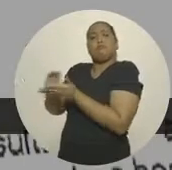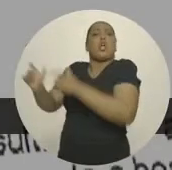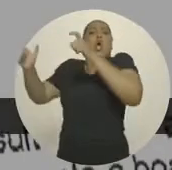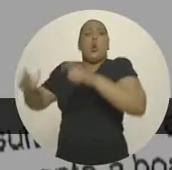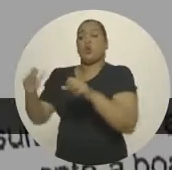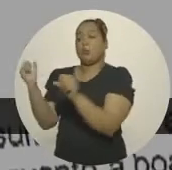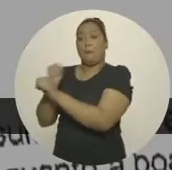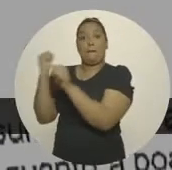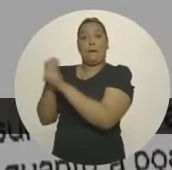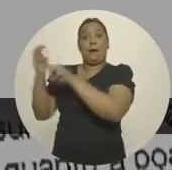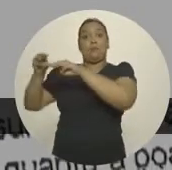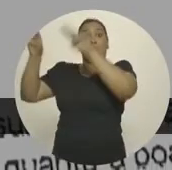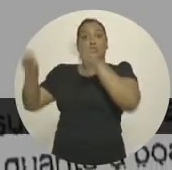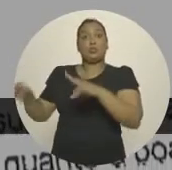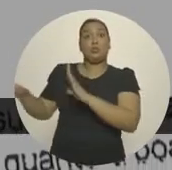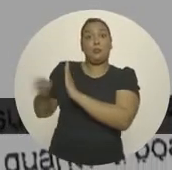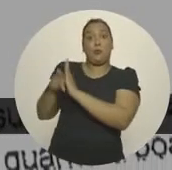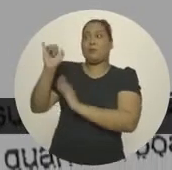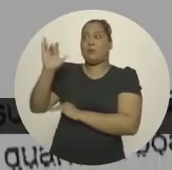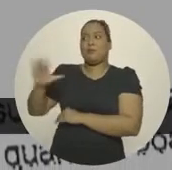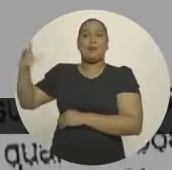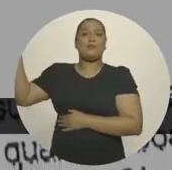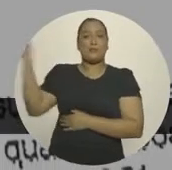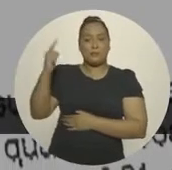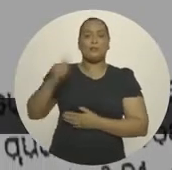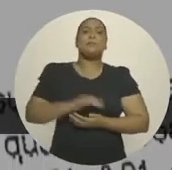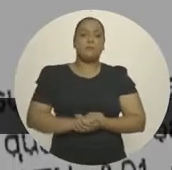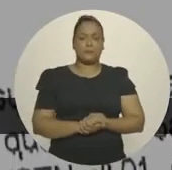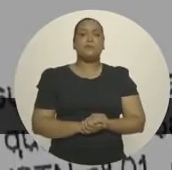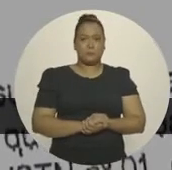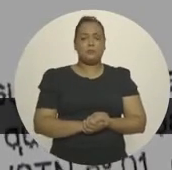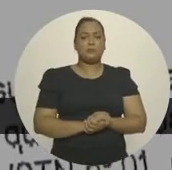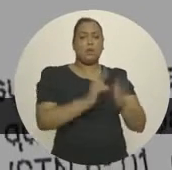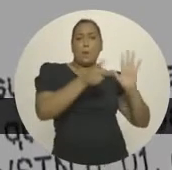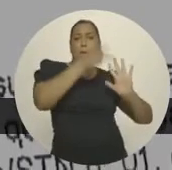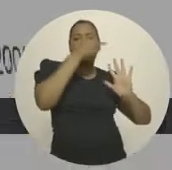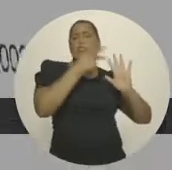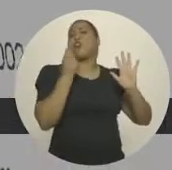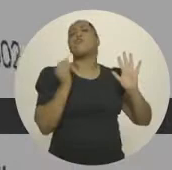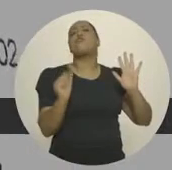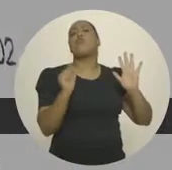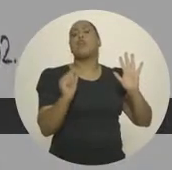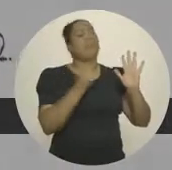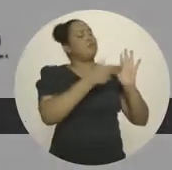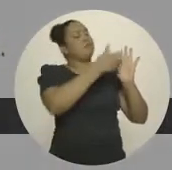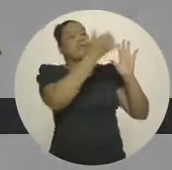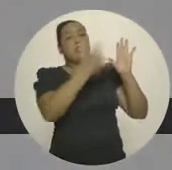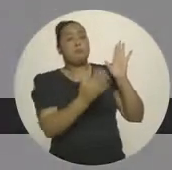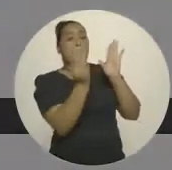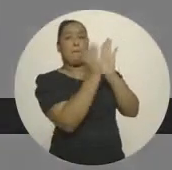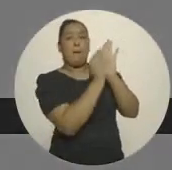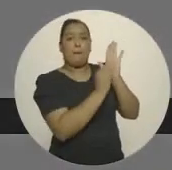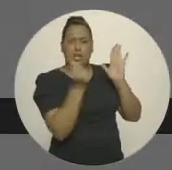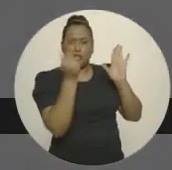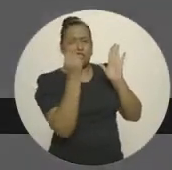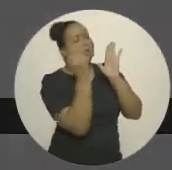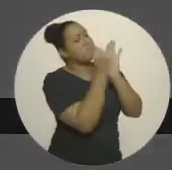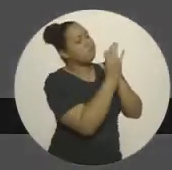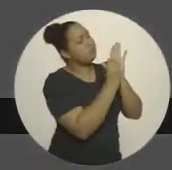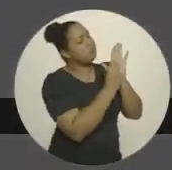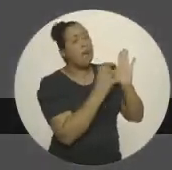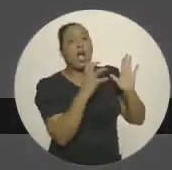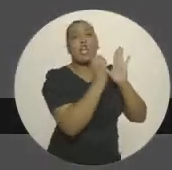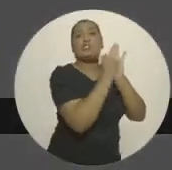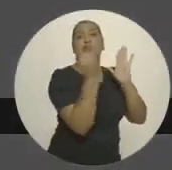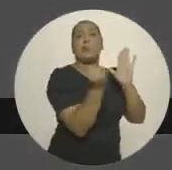na reforma parcial da Casa de Alferes, o Museu da Imagem e do Som. O parecer recomendou a aprovação da prestação de